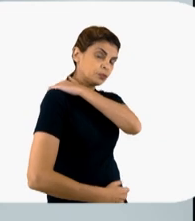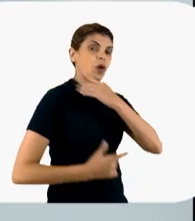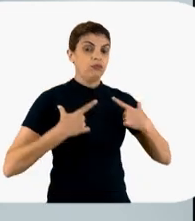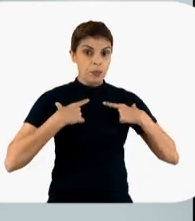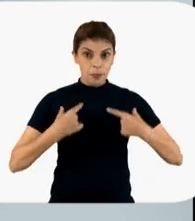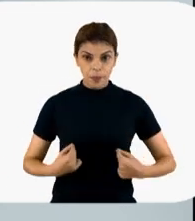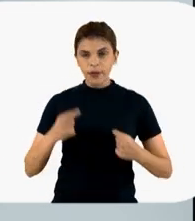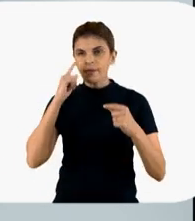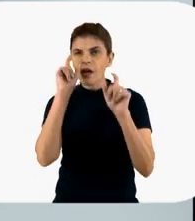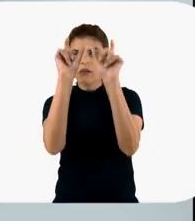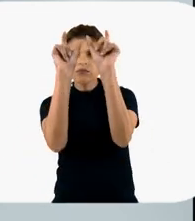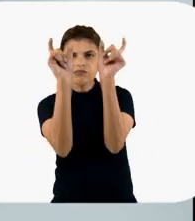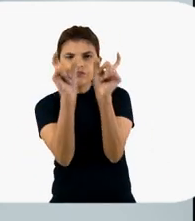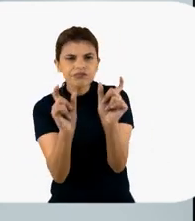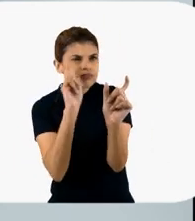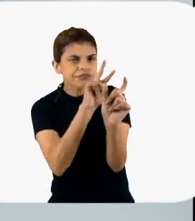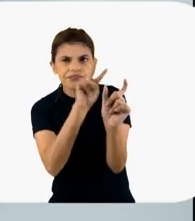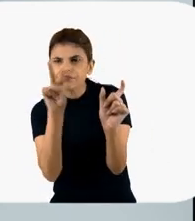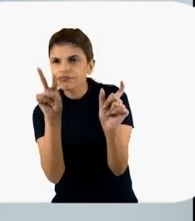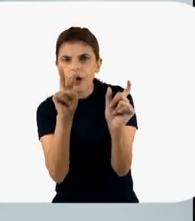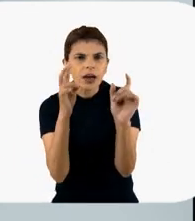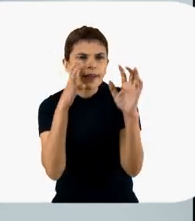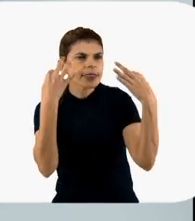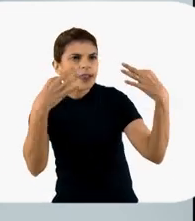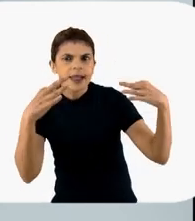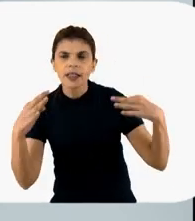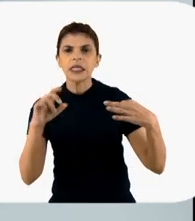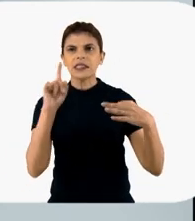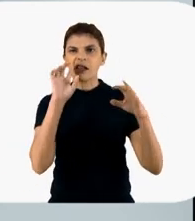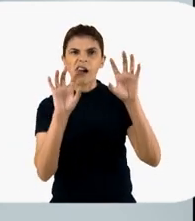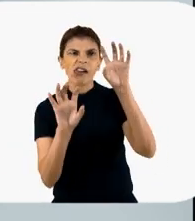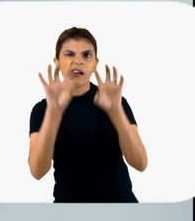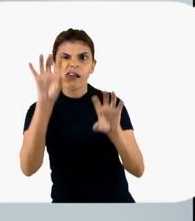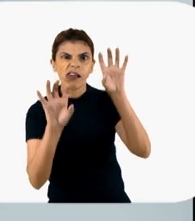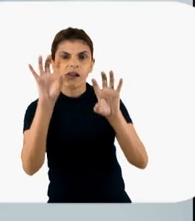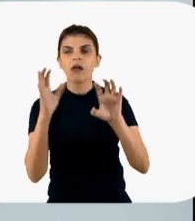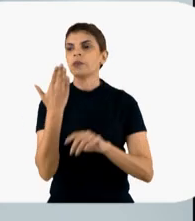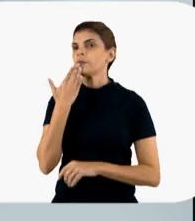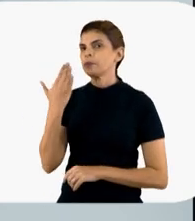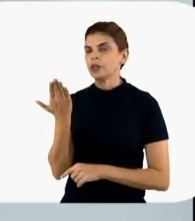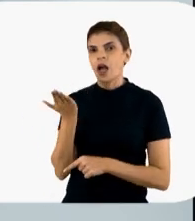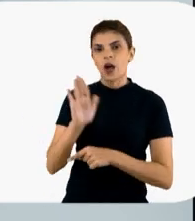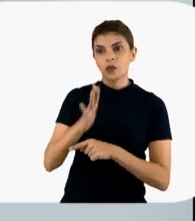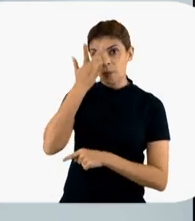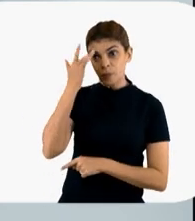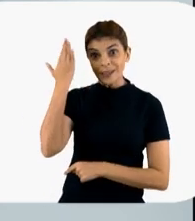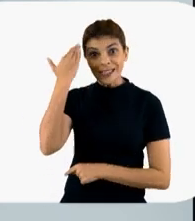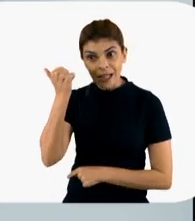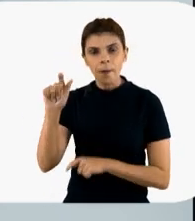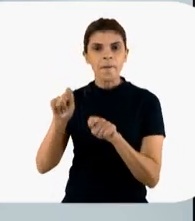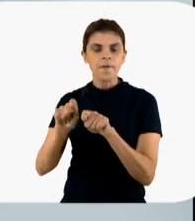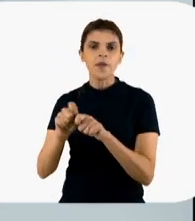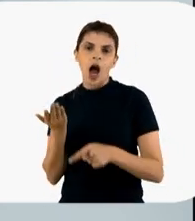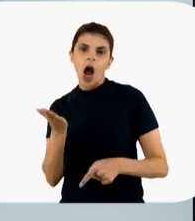acabou. Se tem que estar o ultrassom todo preparadinho ali, a gente vai lá e mexe. Quando se desconfigura e tem alguma coisa, a tem que pedir ajuda para